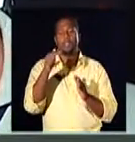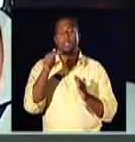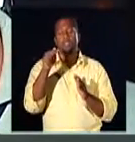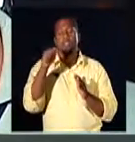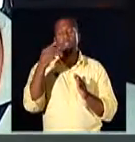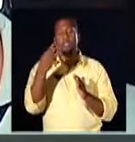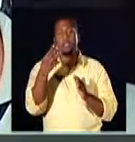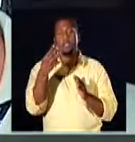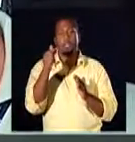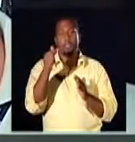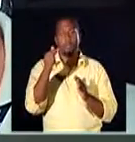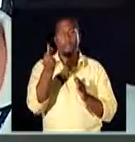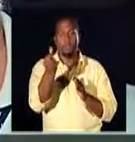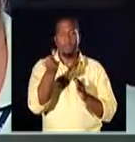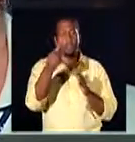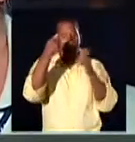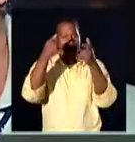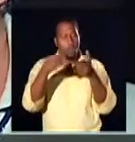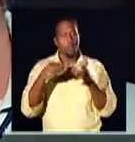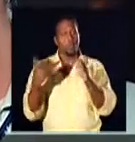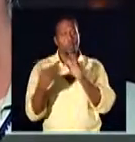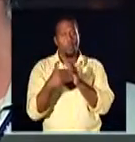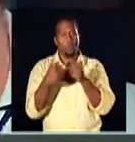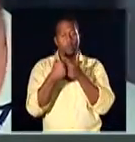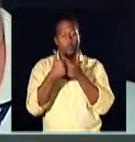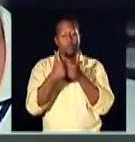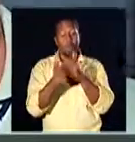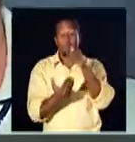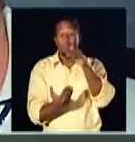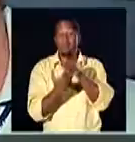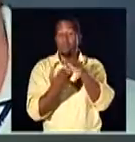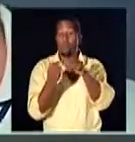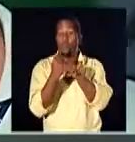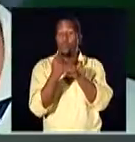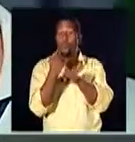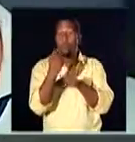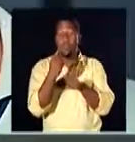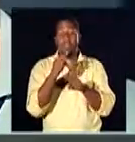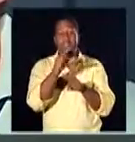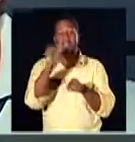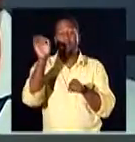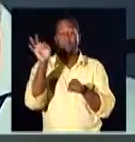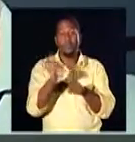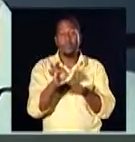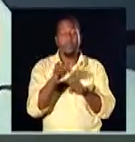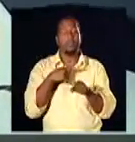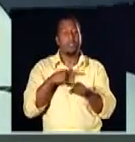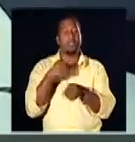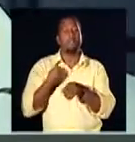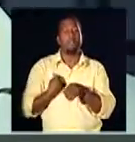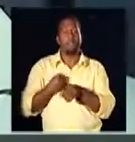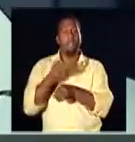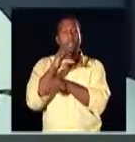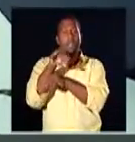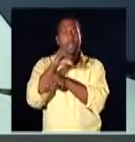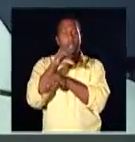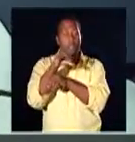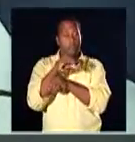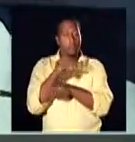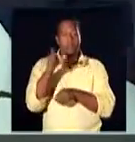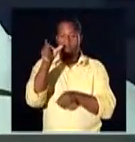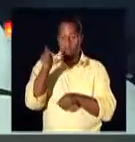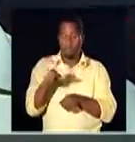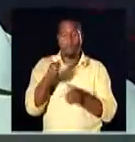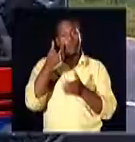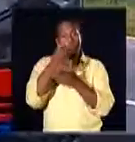.376, que determina que todos os ônibus, no prazo de um ano, eles têm que estar 100% da